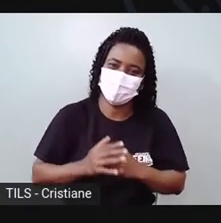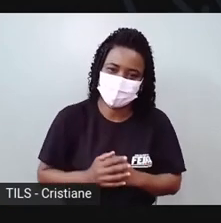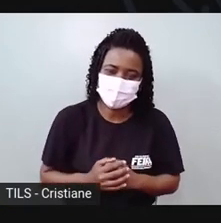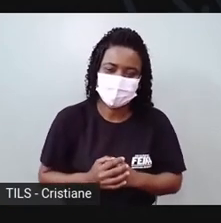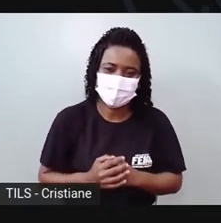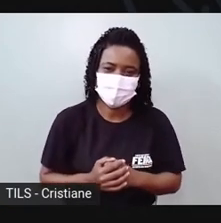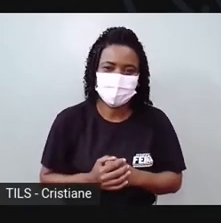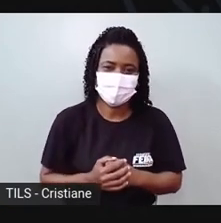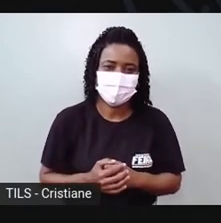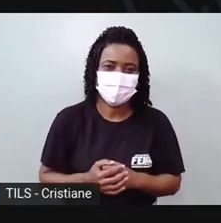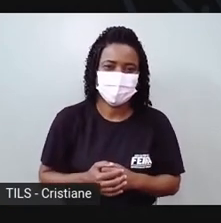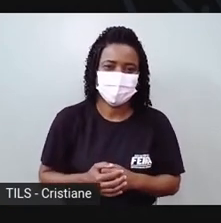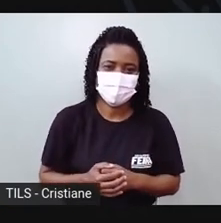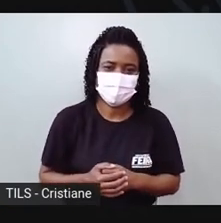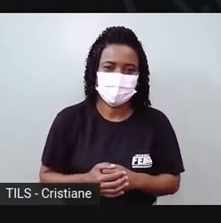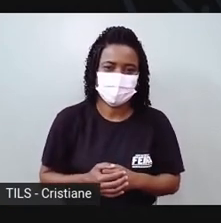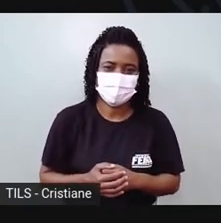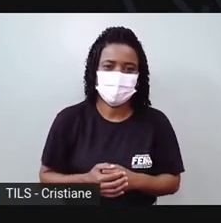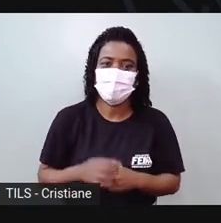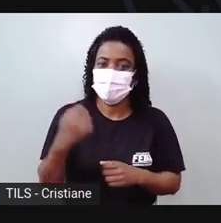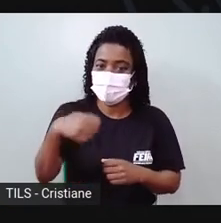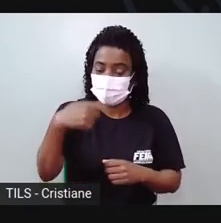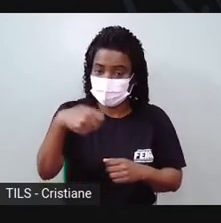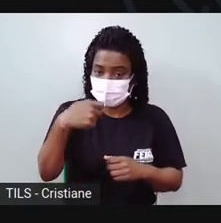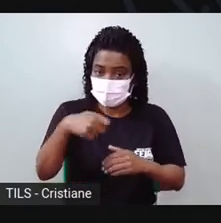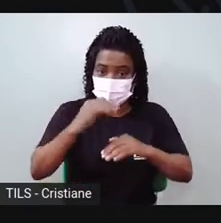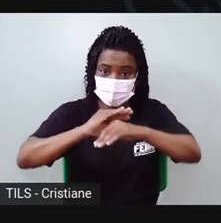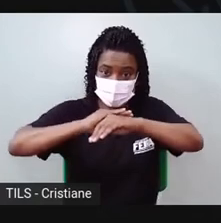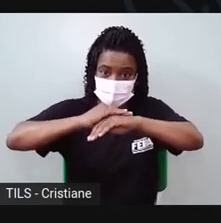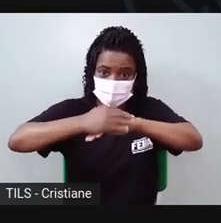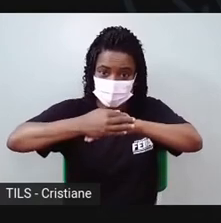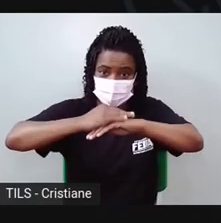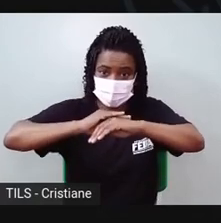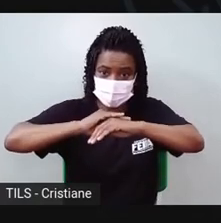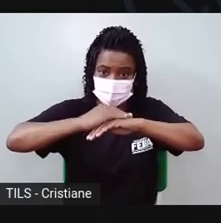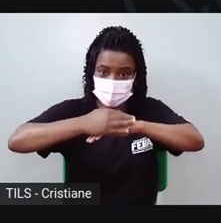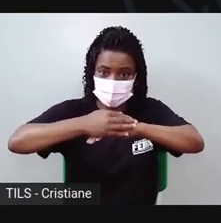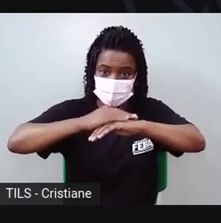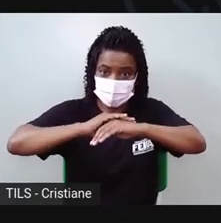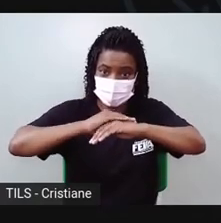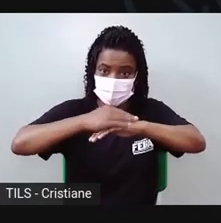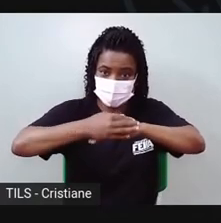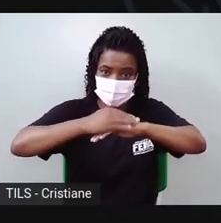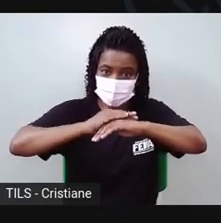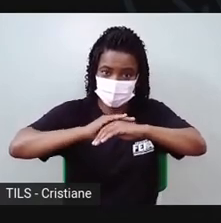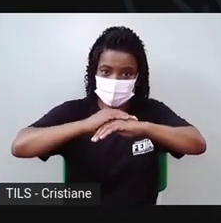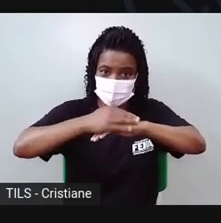aí a gente vai alisar bem a casinha dela. Né? Que é